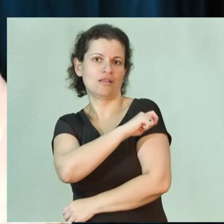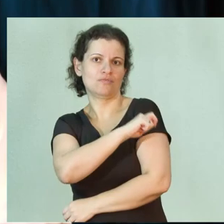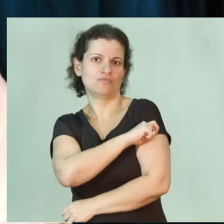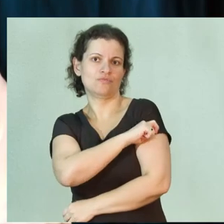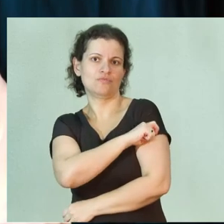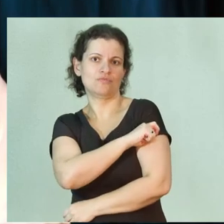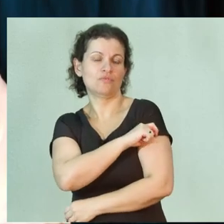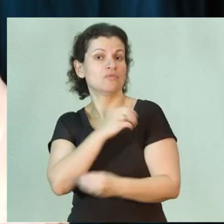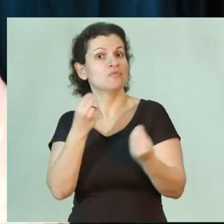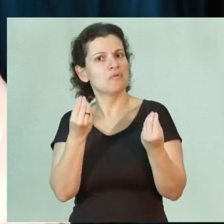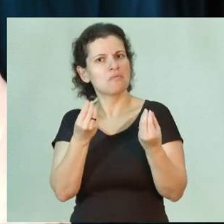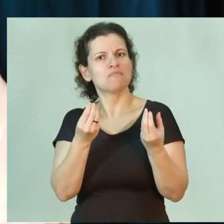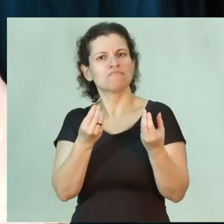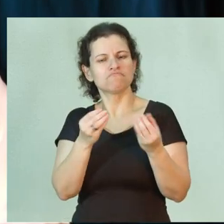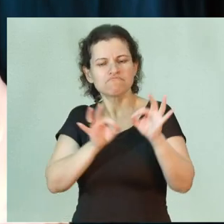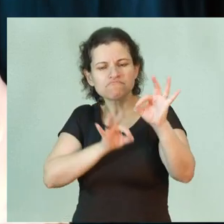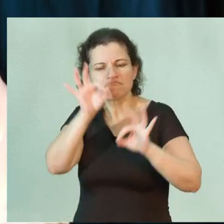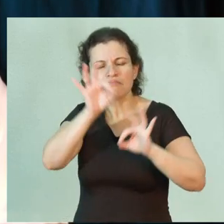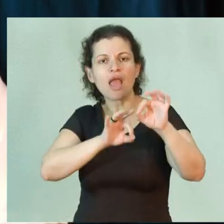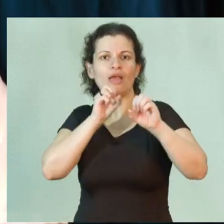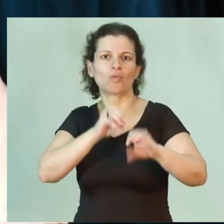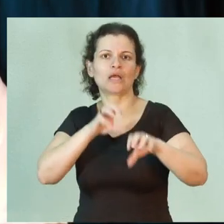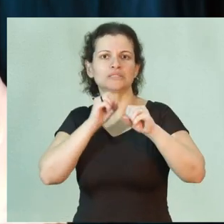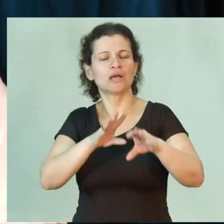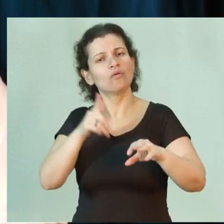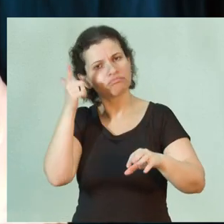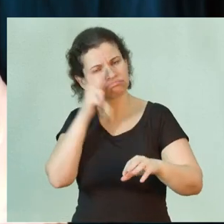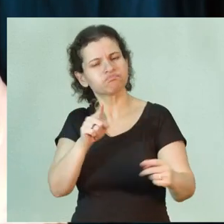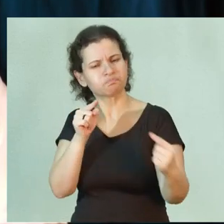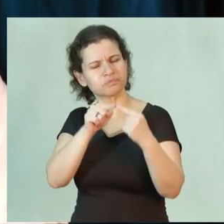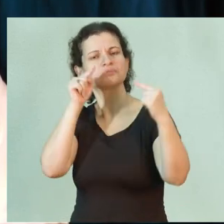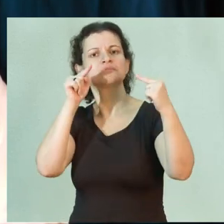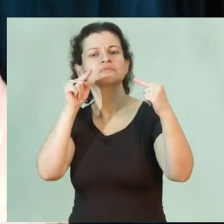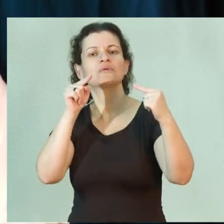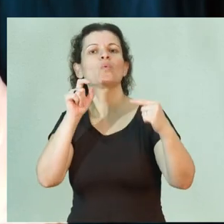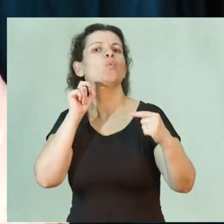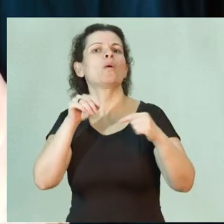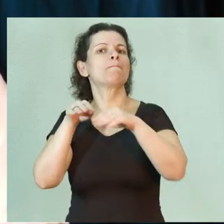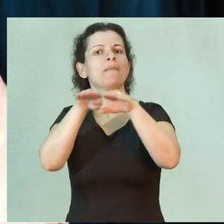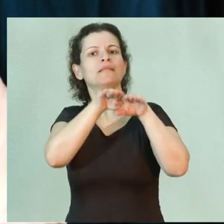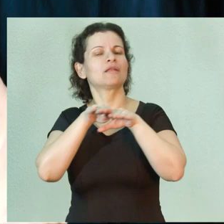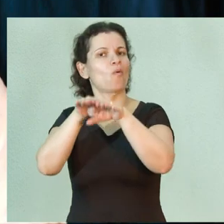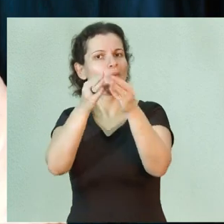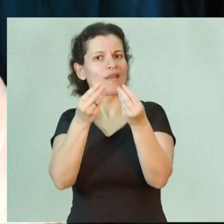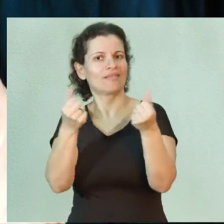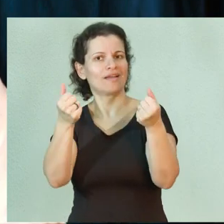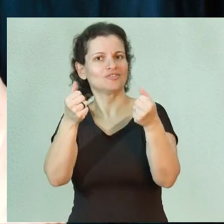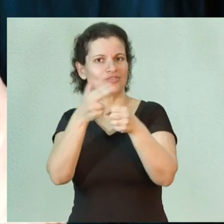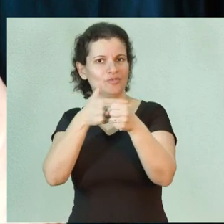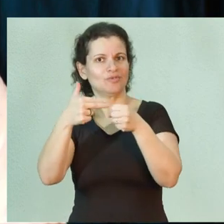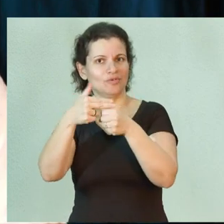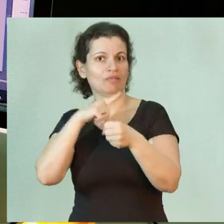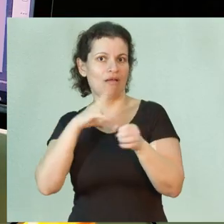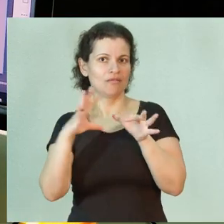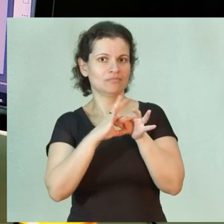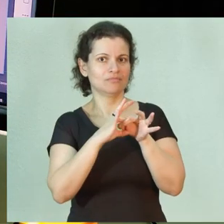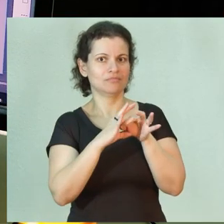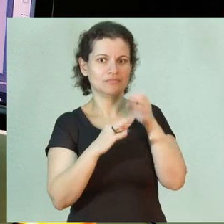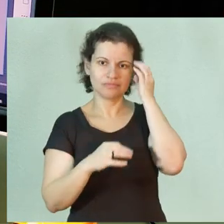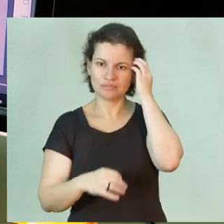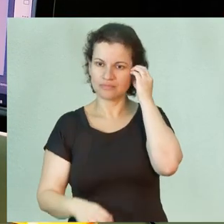um projeto educacional que faça jus ao padrão de qualidade da universidade a qual pertence.